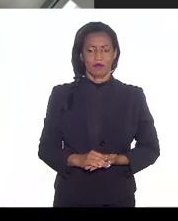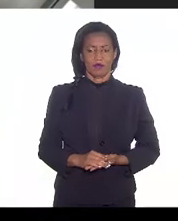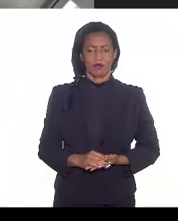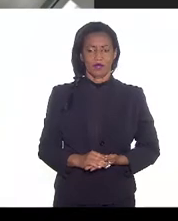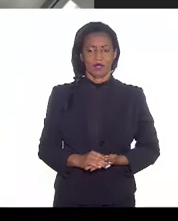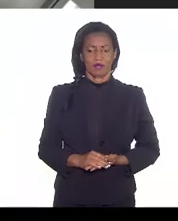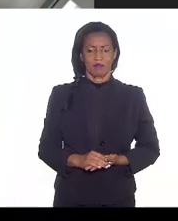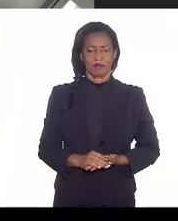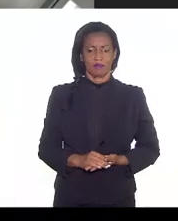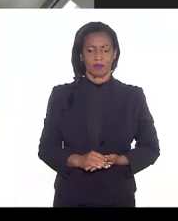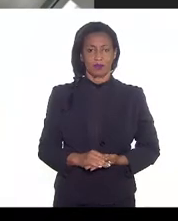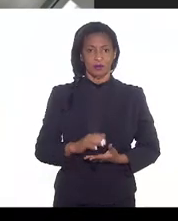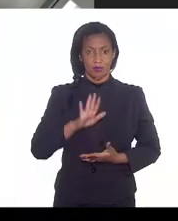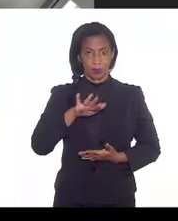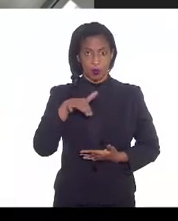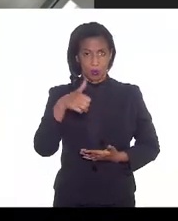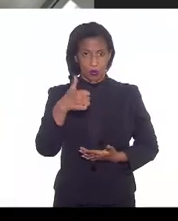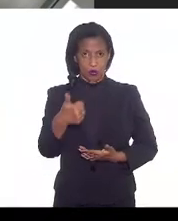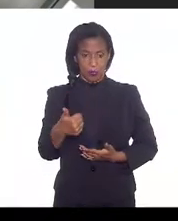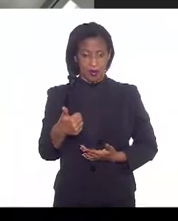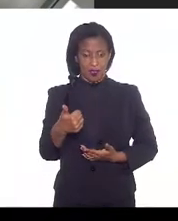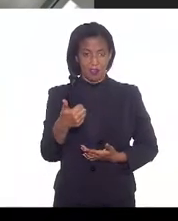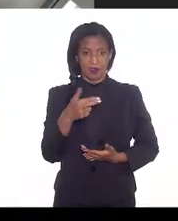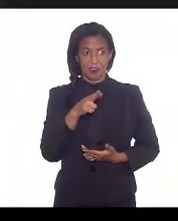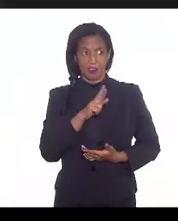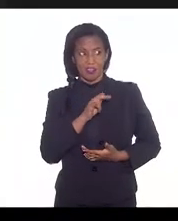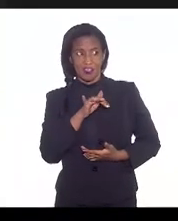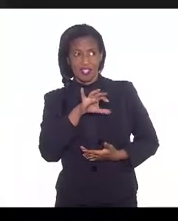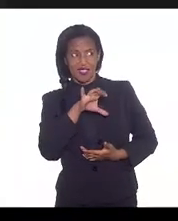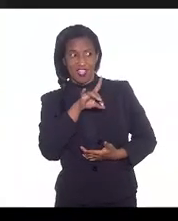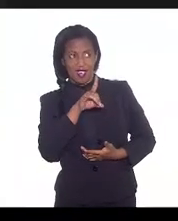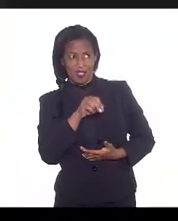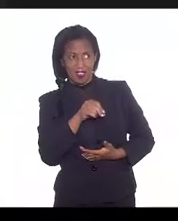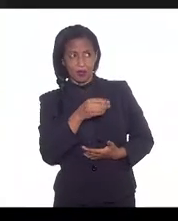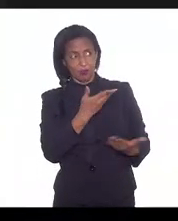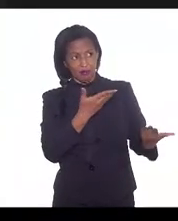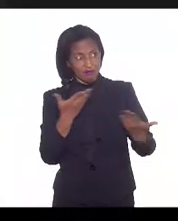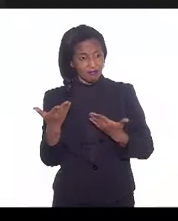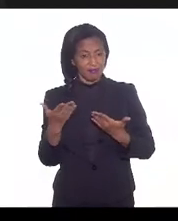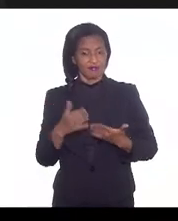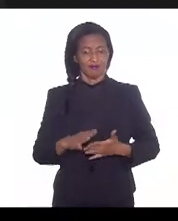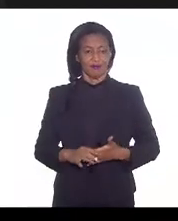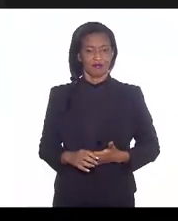Ouviu aí, doutor? Ricardo, se apresenta aí, por favor.